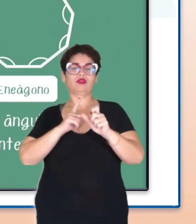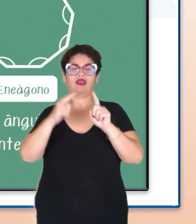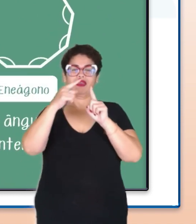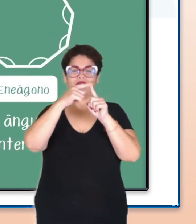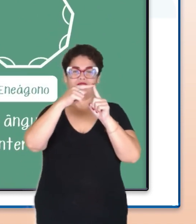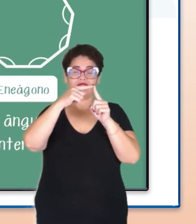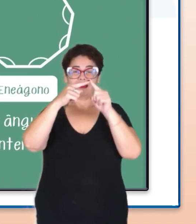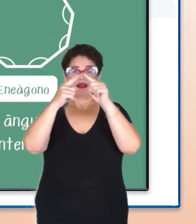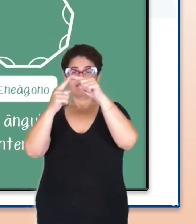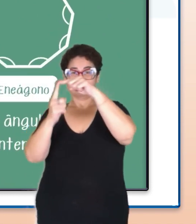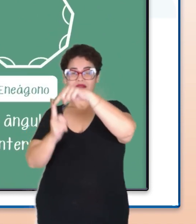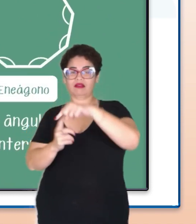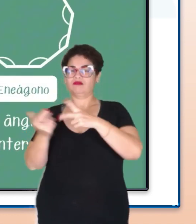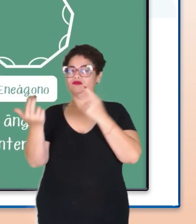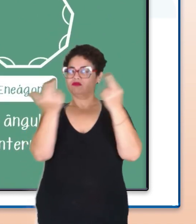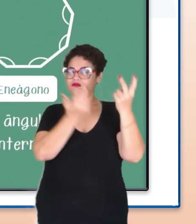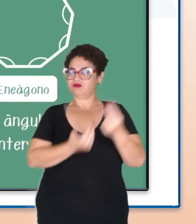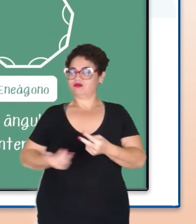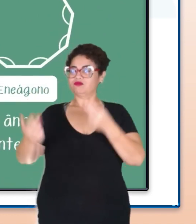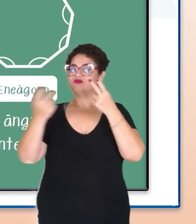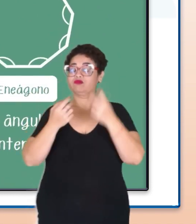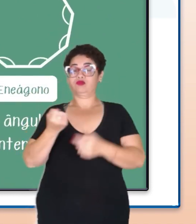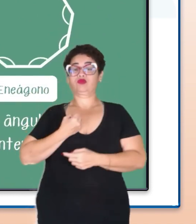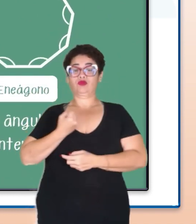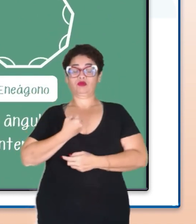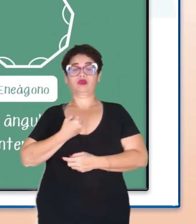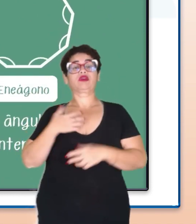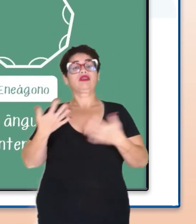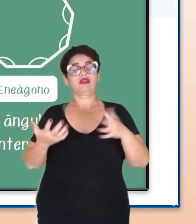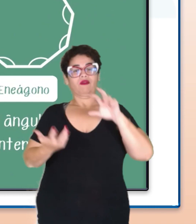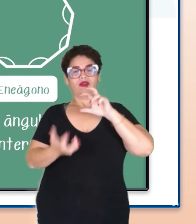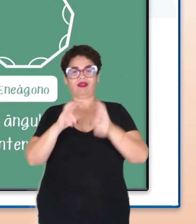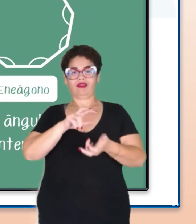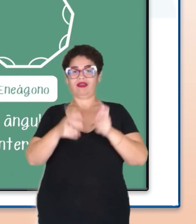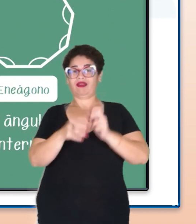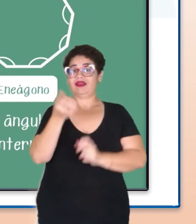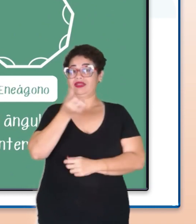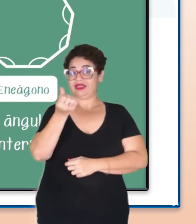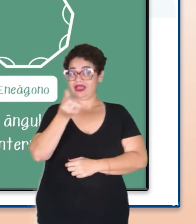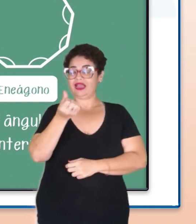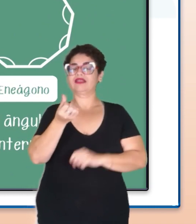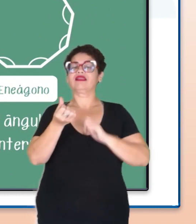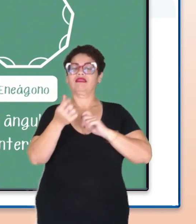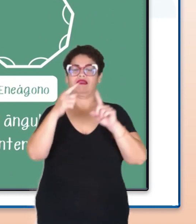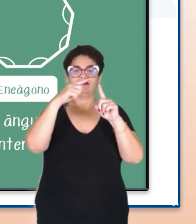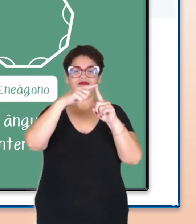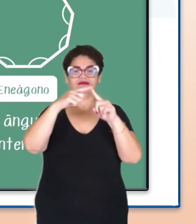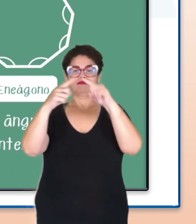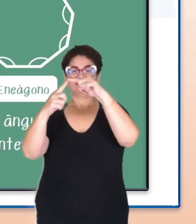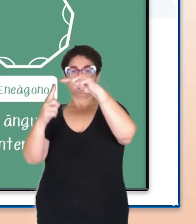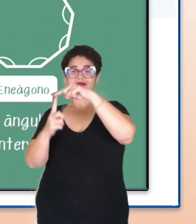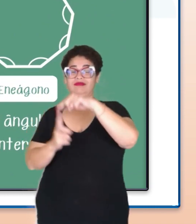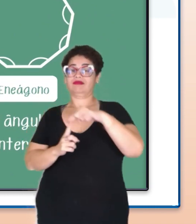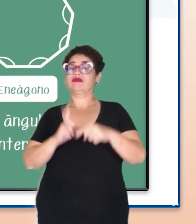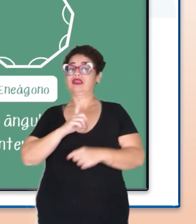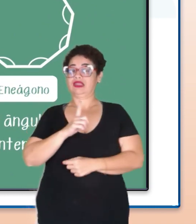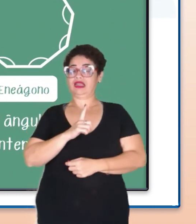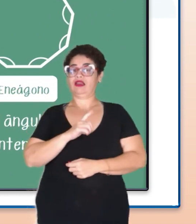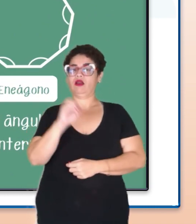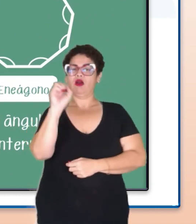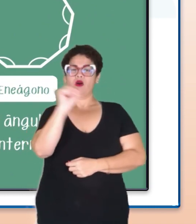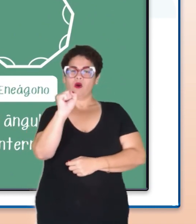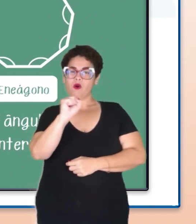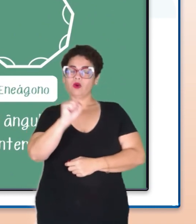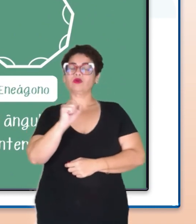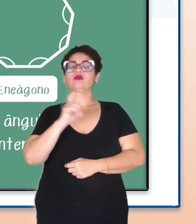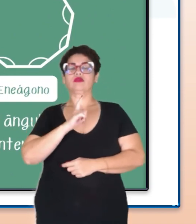ângulos internos têm a mesma medida. Então, um hexágono regular tem 6 ângulos internos congruentes. Um octógono